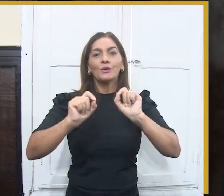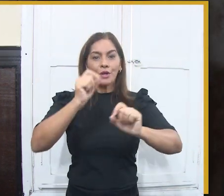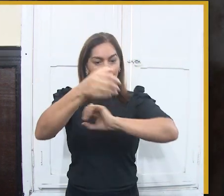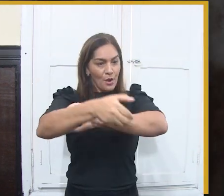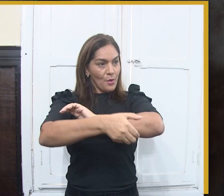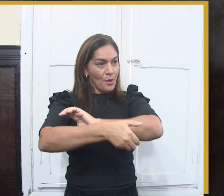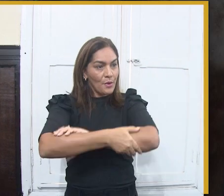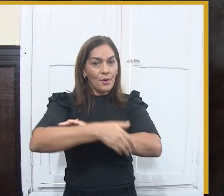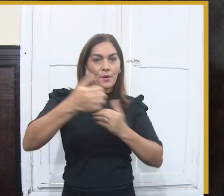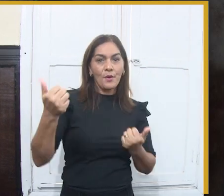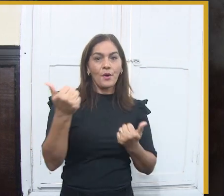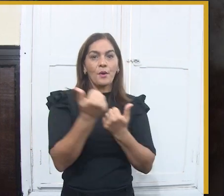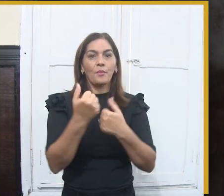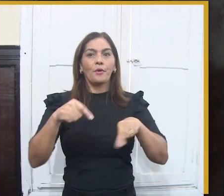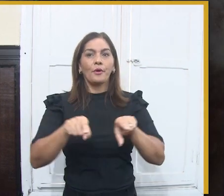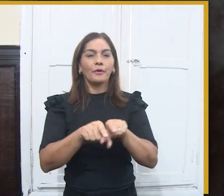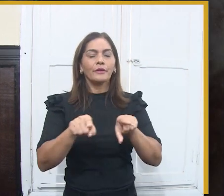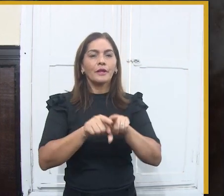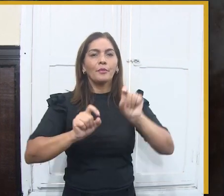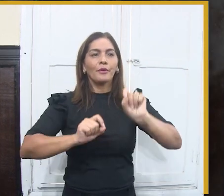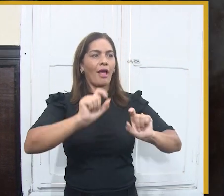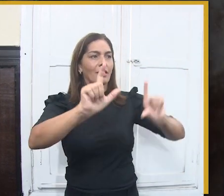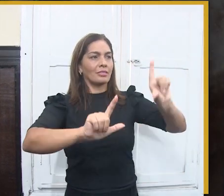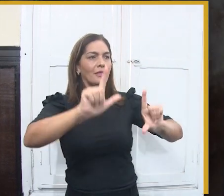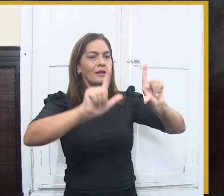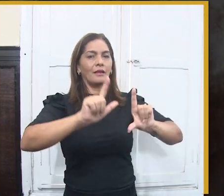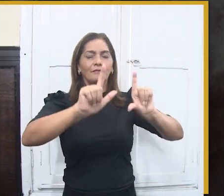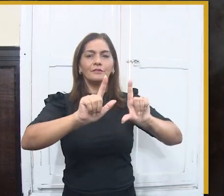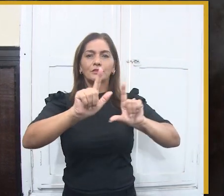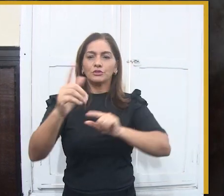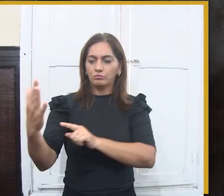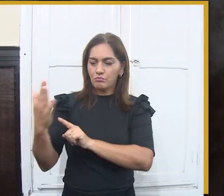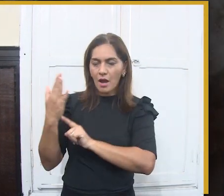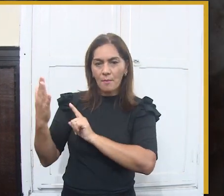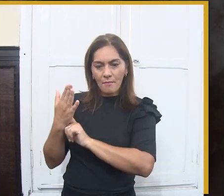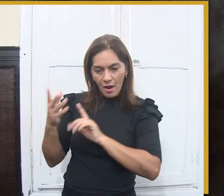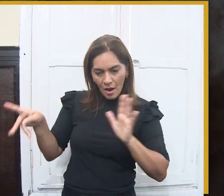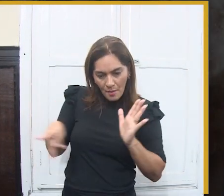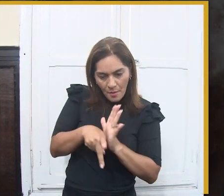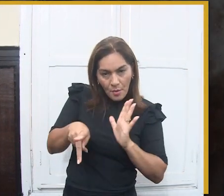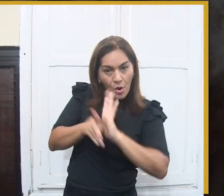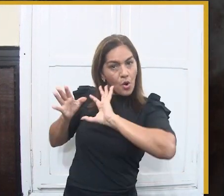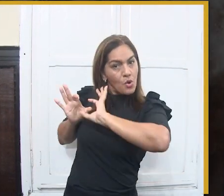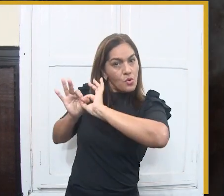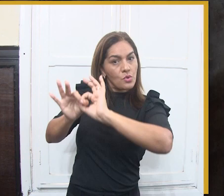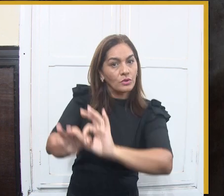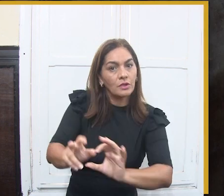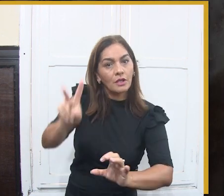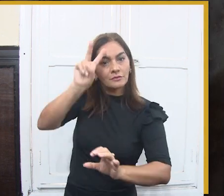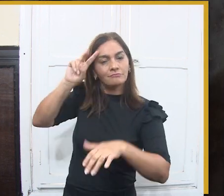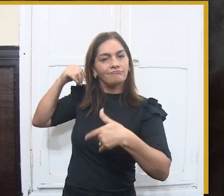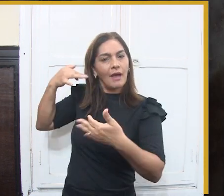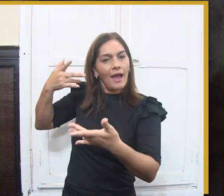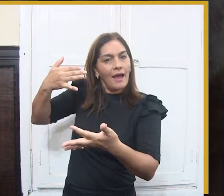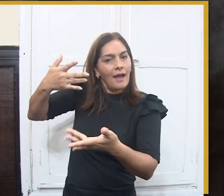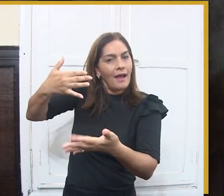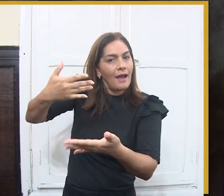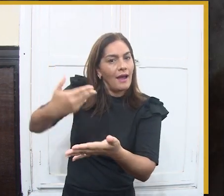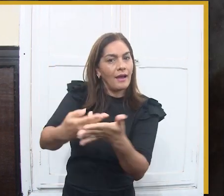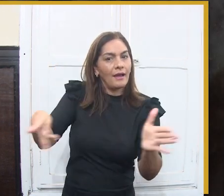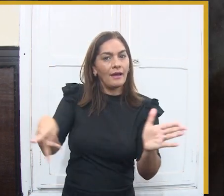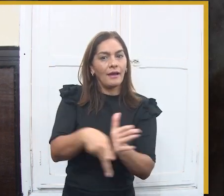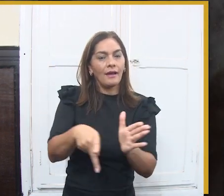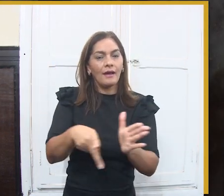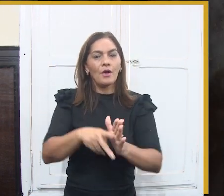principais eventos do Brasil, se tratando da Obrigado. Também quero agradecer